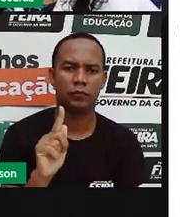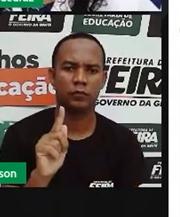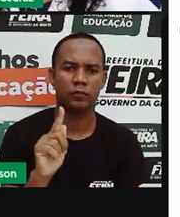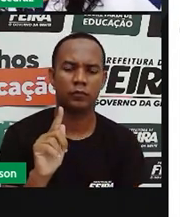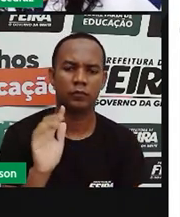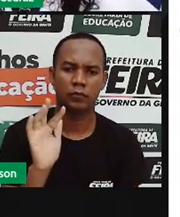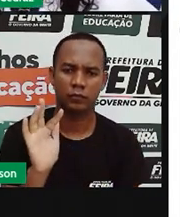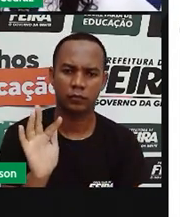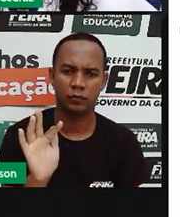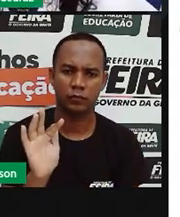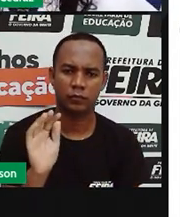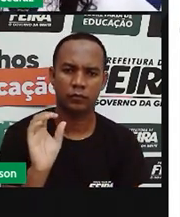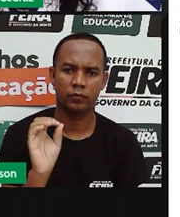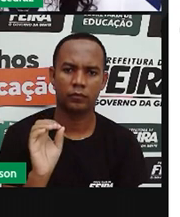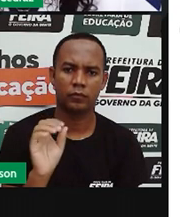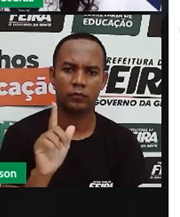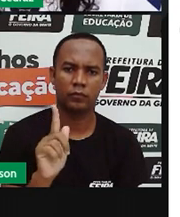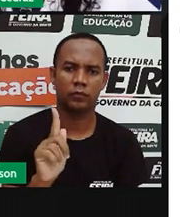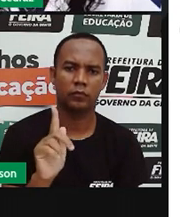O sol.